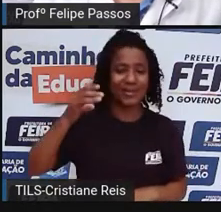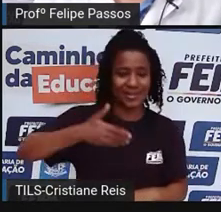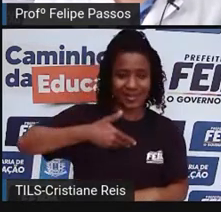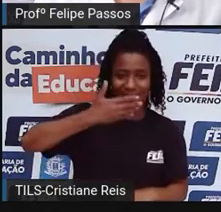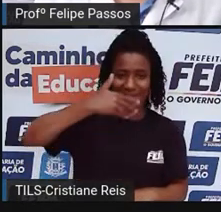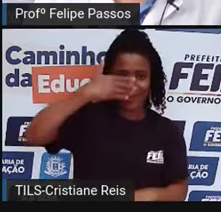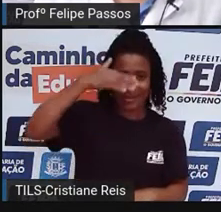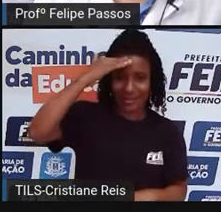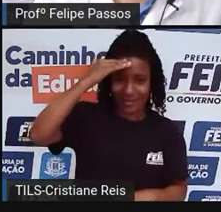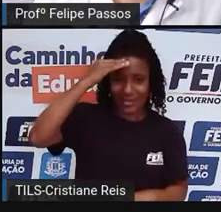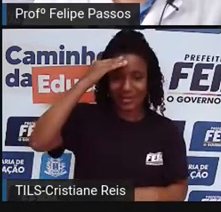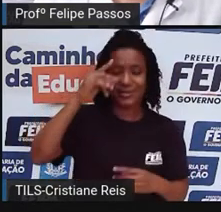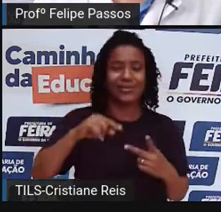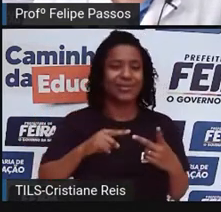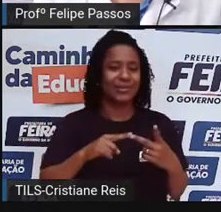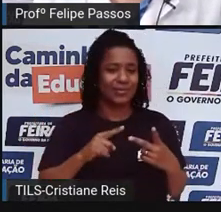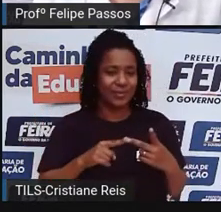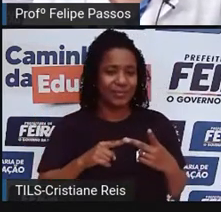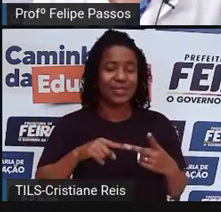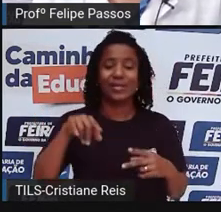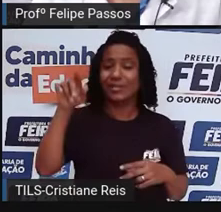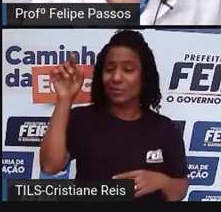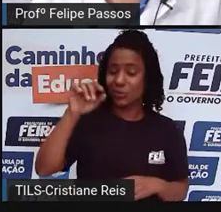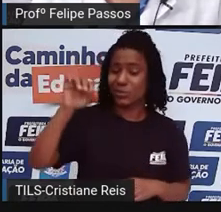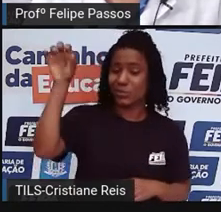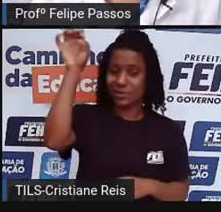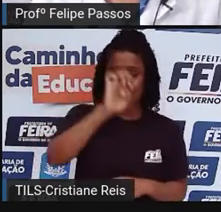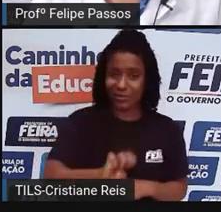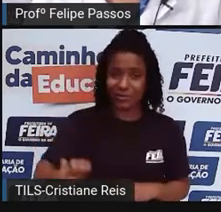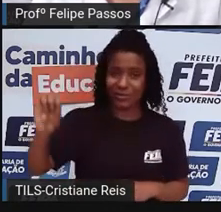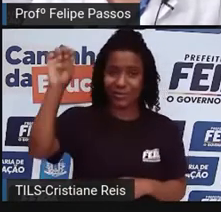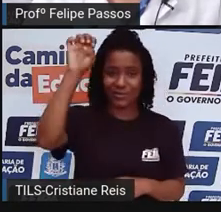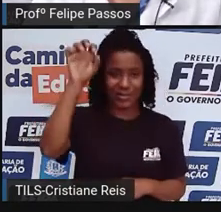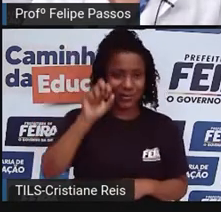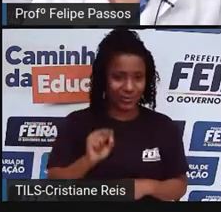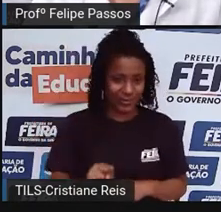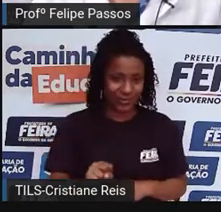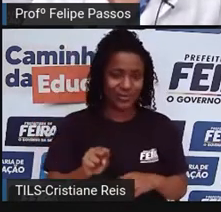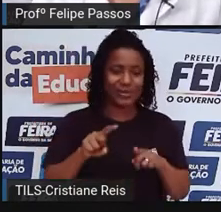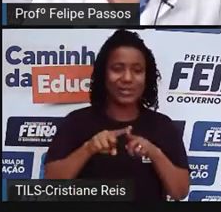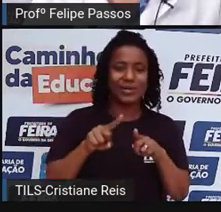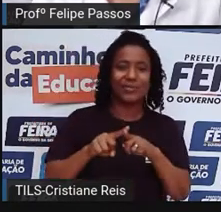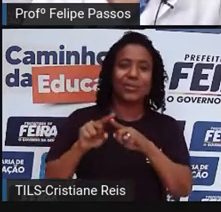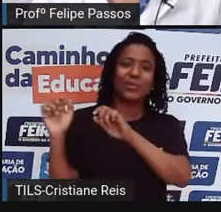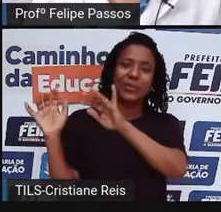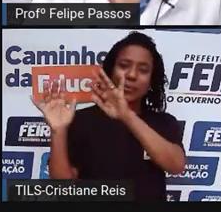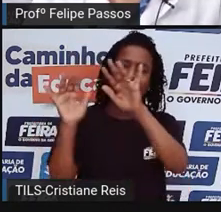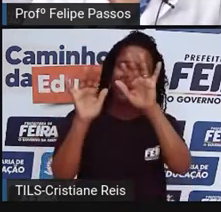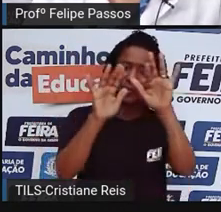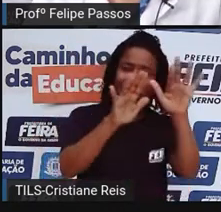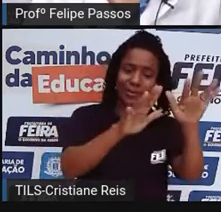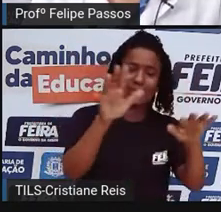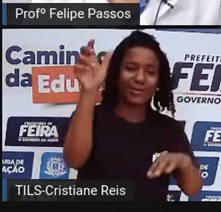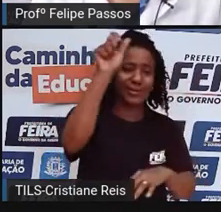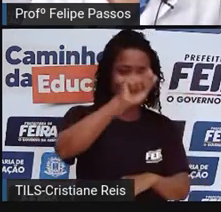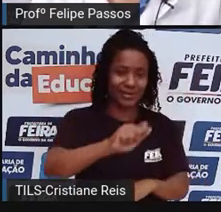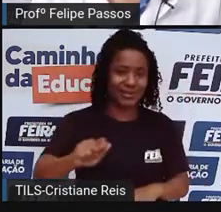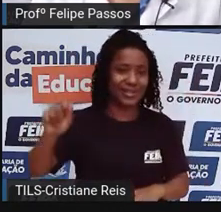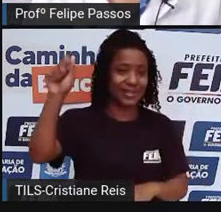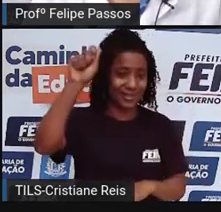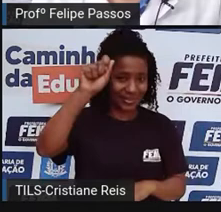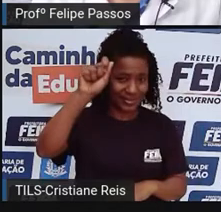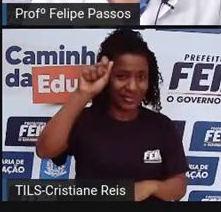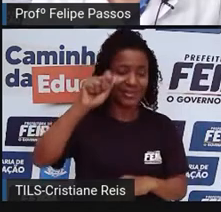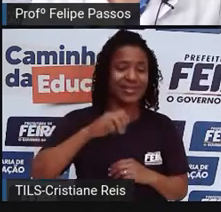depois a gente foi ali para o sul da Europa, aí fomos migrando para a Ásia, Oceania e, por fim, lá